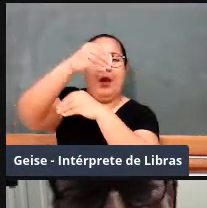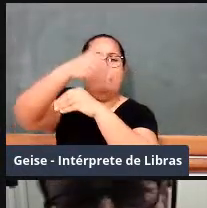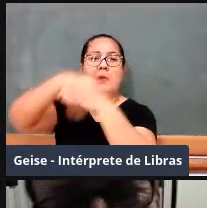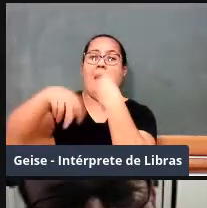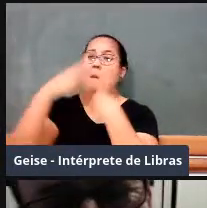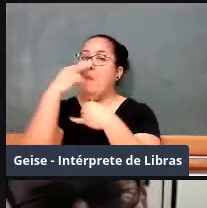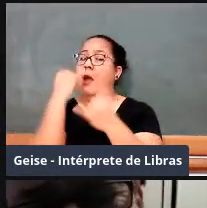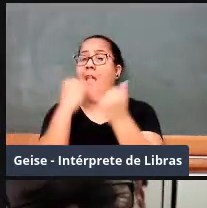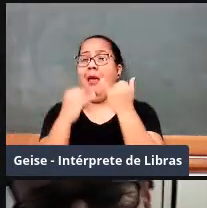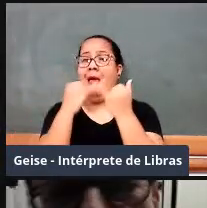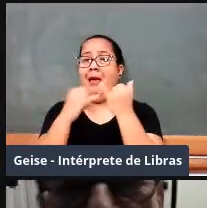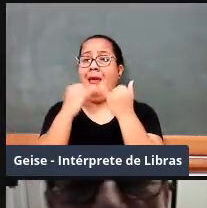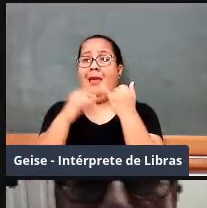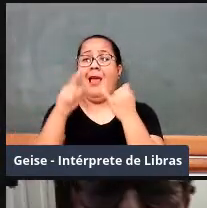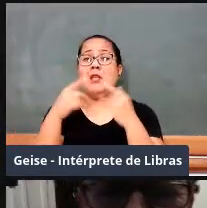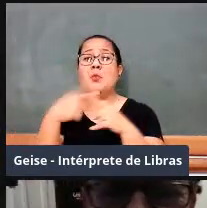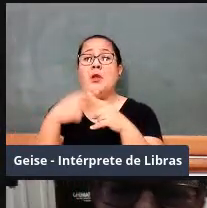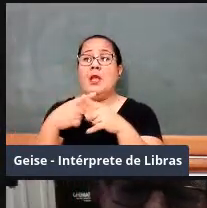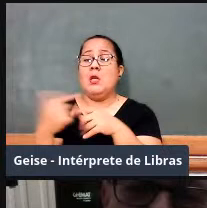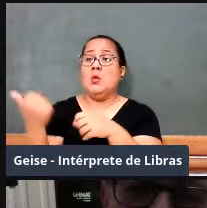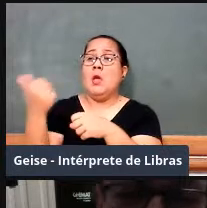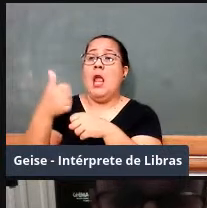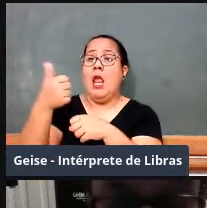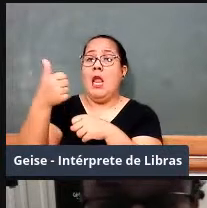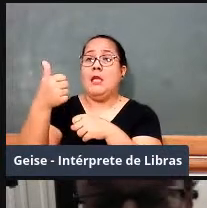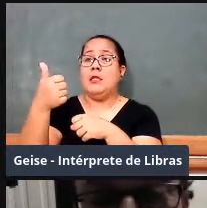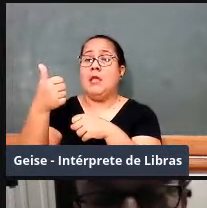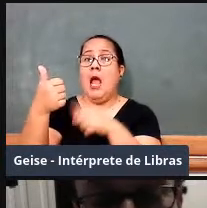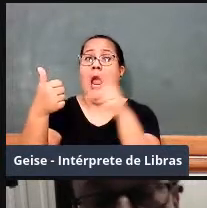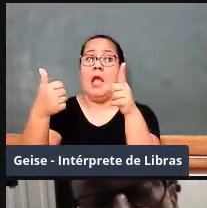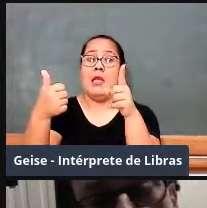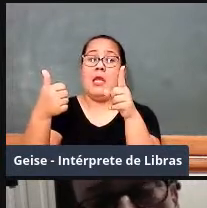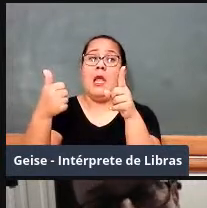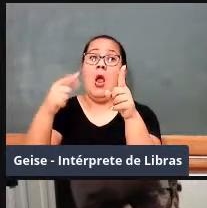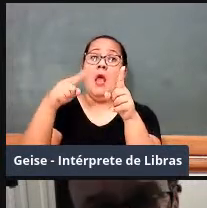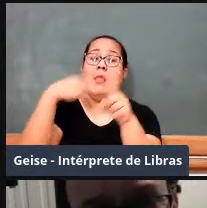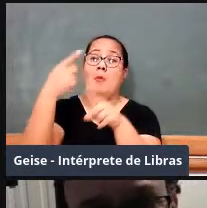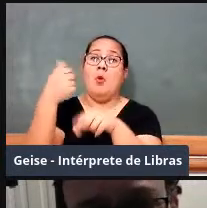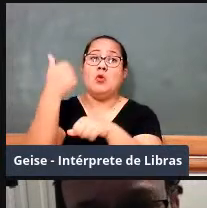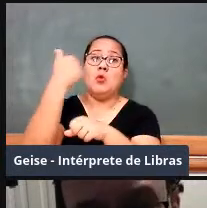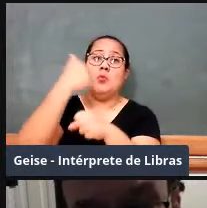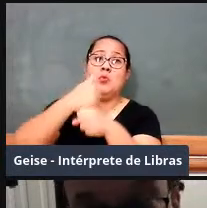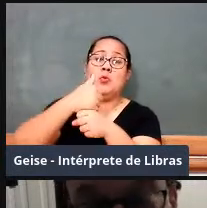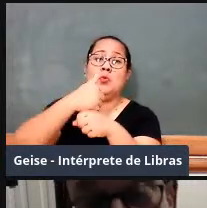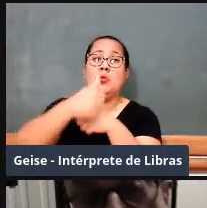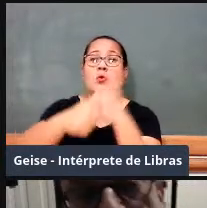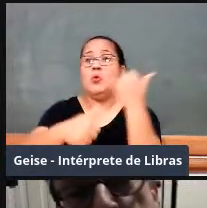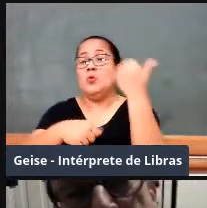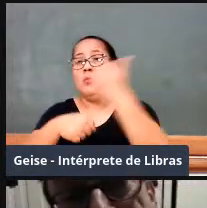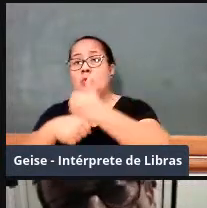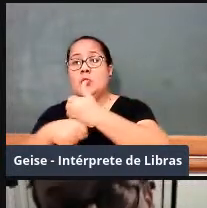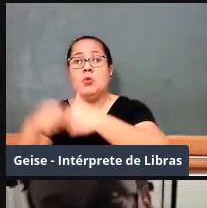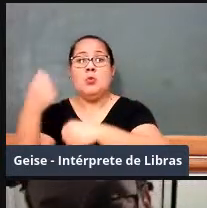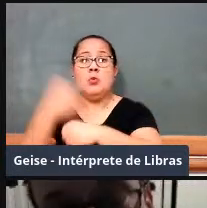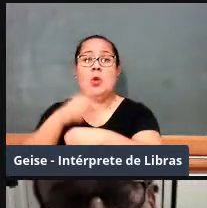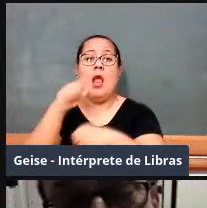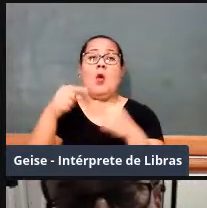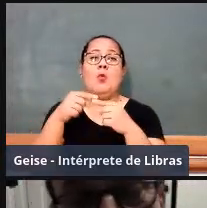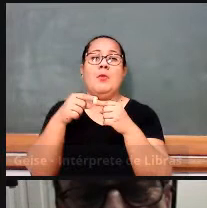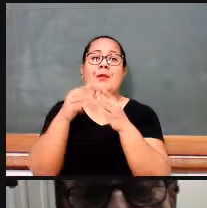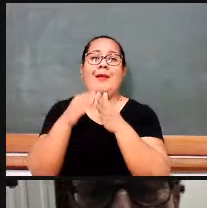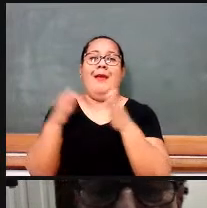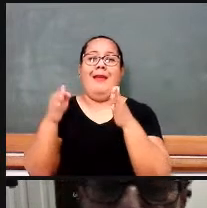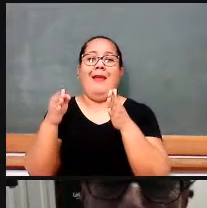na presidência da república. Esse período é conhecido como república velha. A partir de